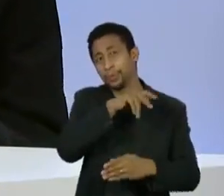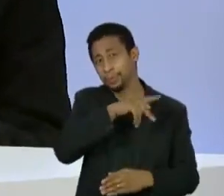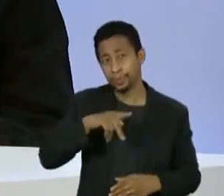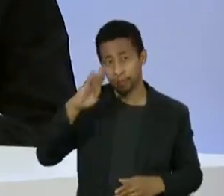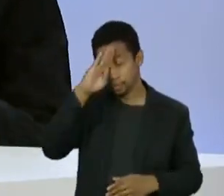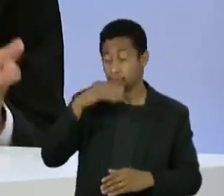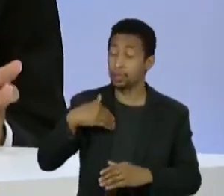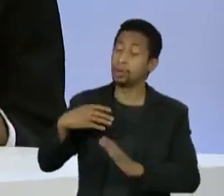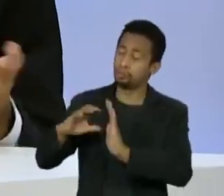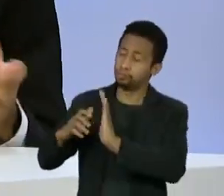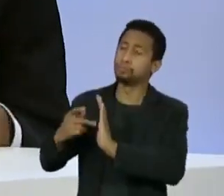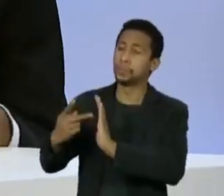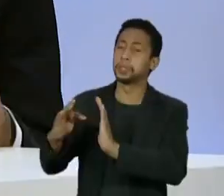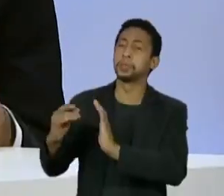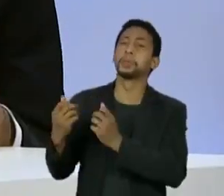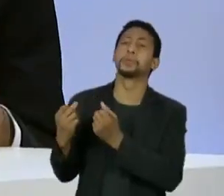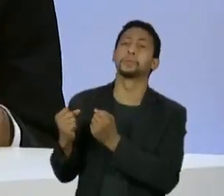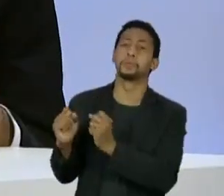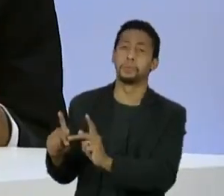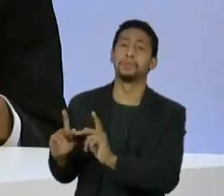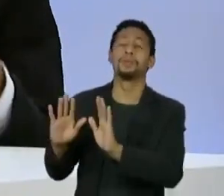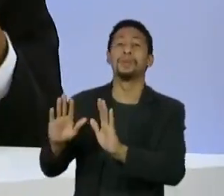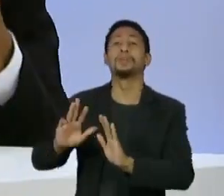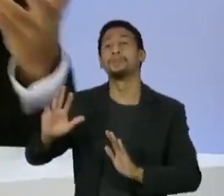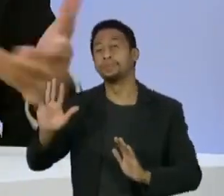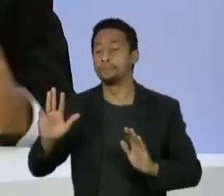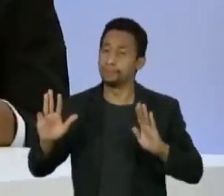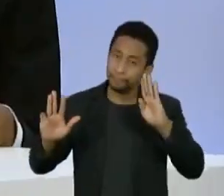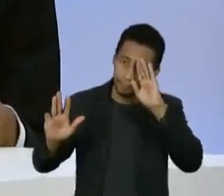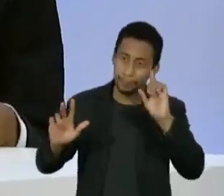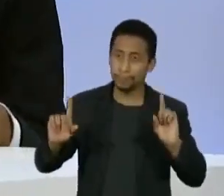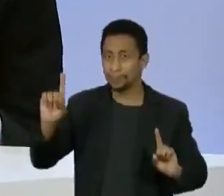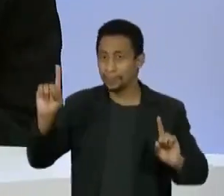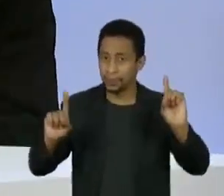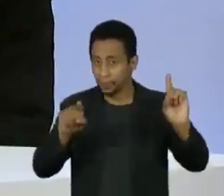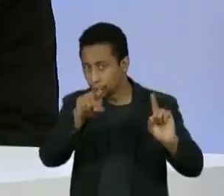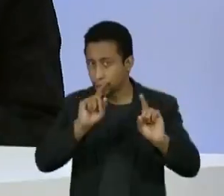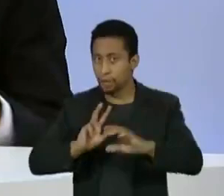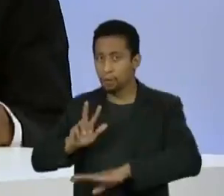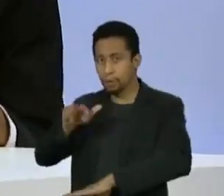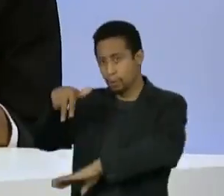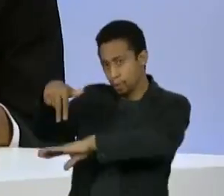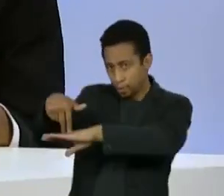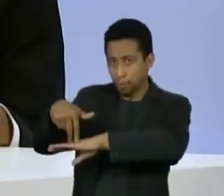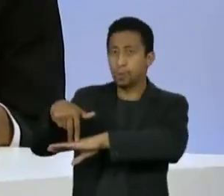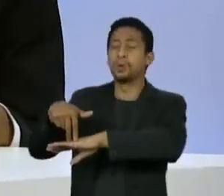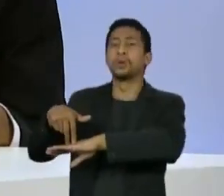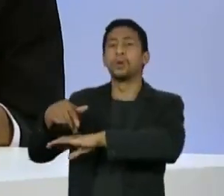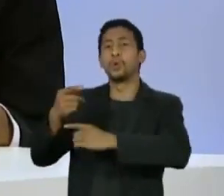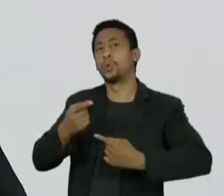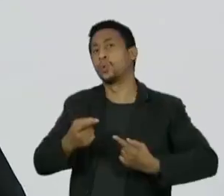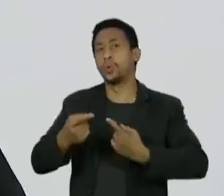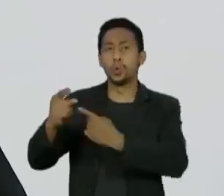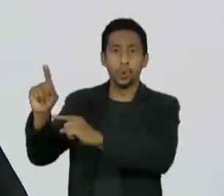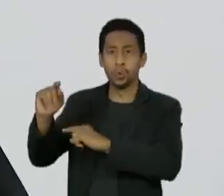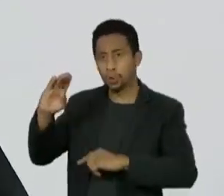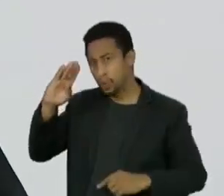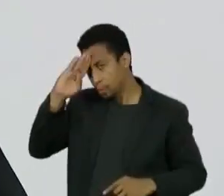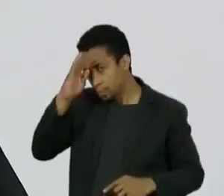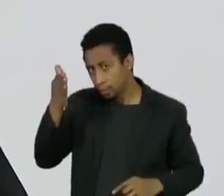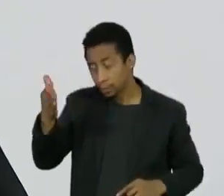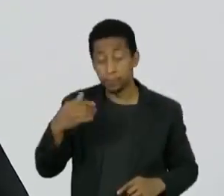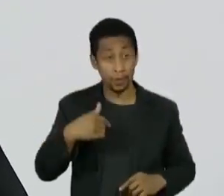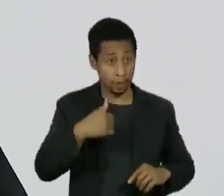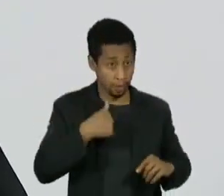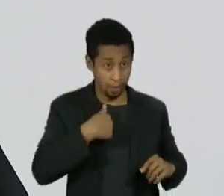gestões petistas. Num cenário Lula e Bolsonaro no segundo turno, o senhor subiria no palanque do PT para se opor ao atual presidente? Certamente eu